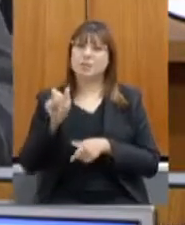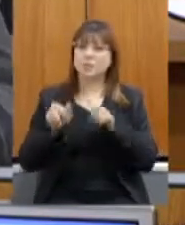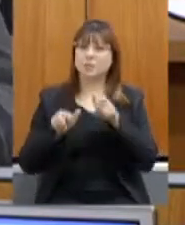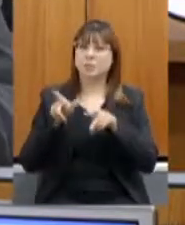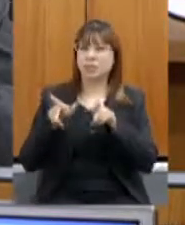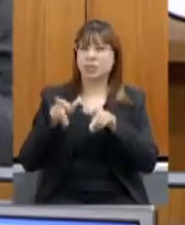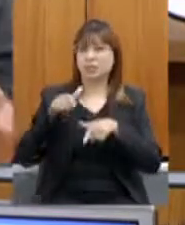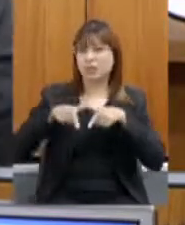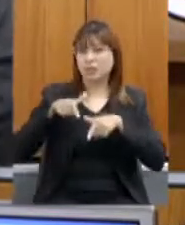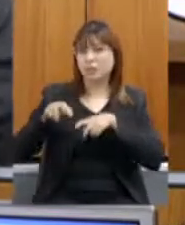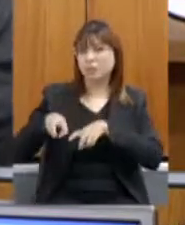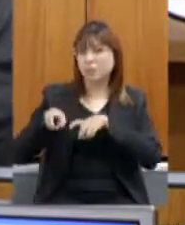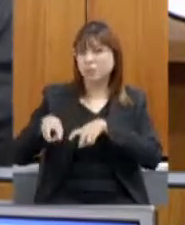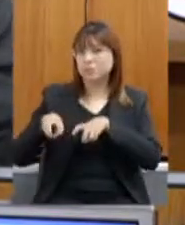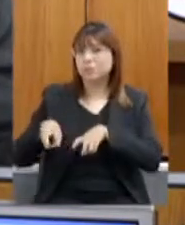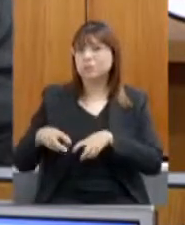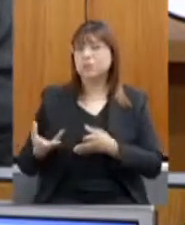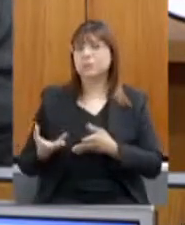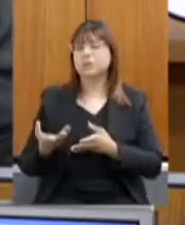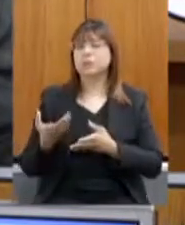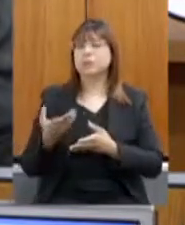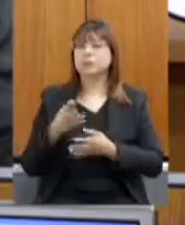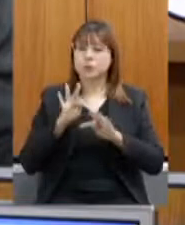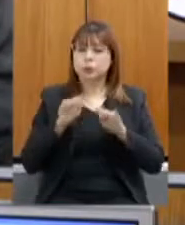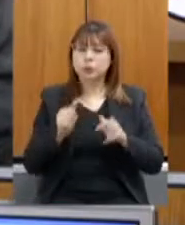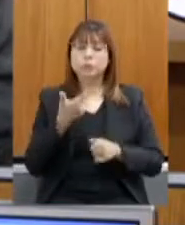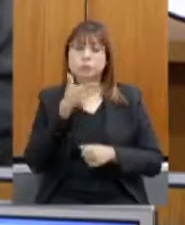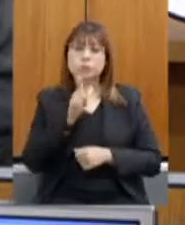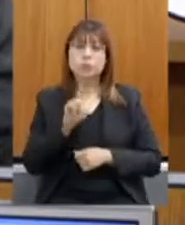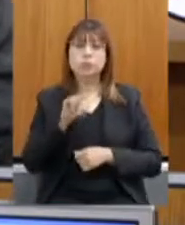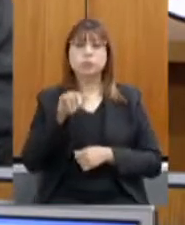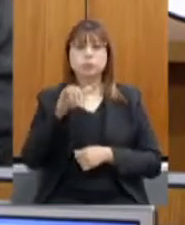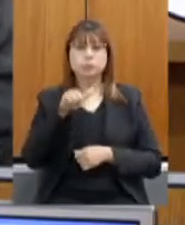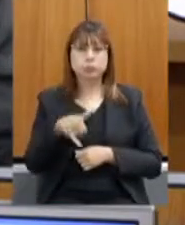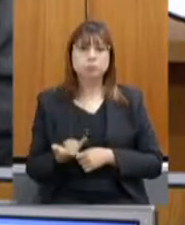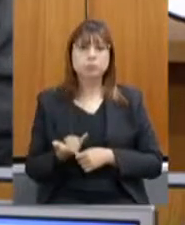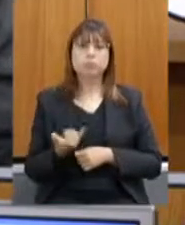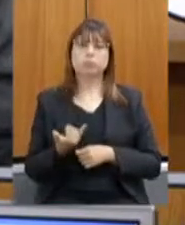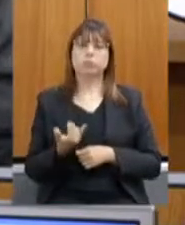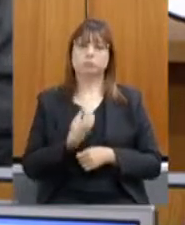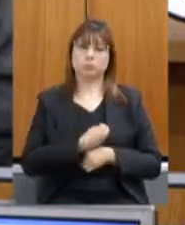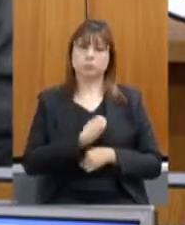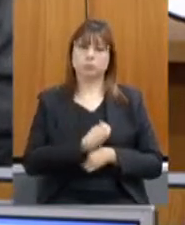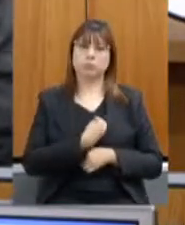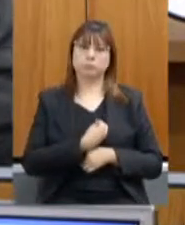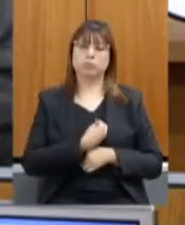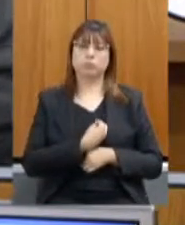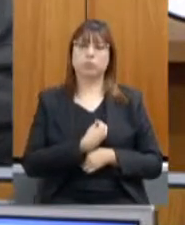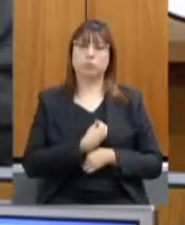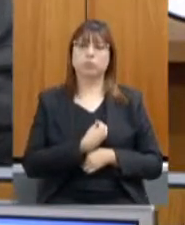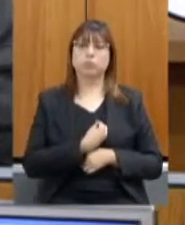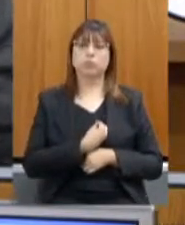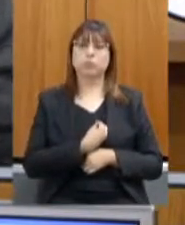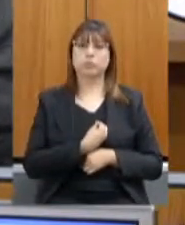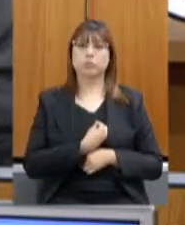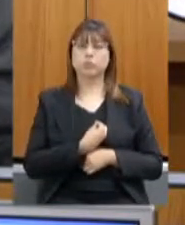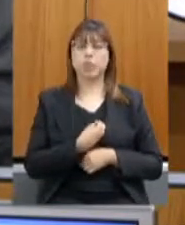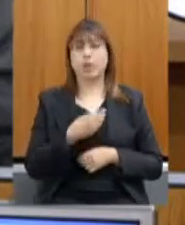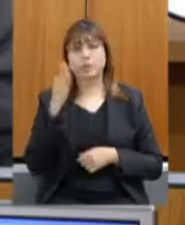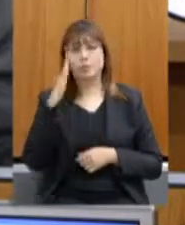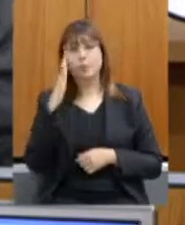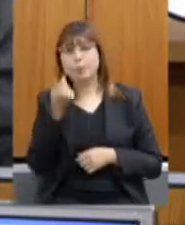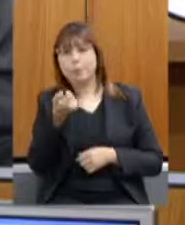possam participar e ter acesso a esses recursos que a gente sabe que é escasso mas na oportunidade que eles estão à